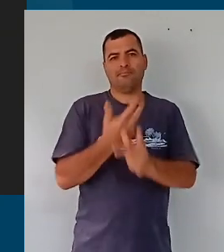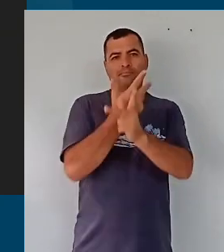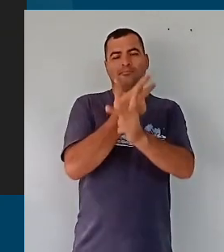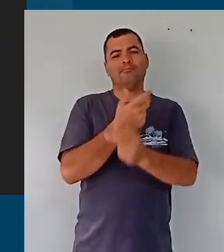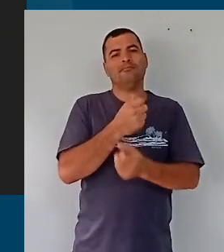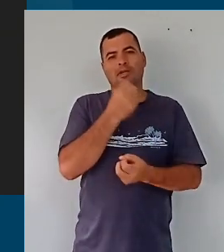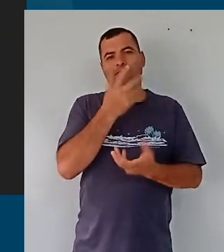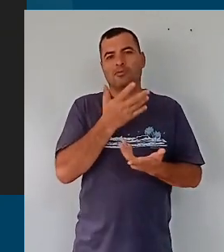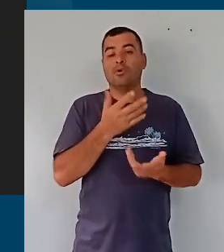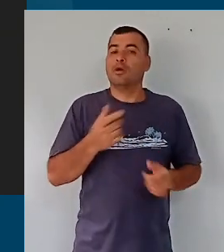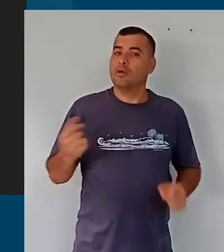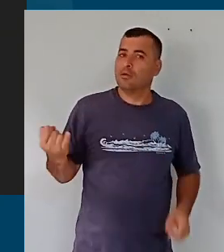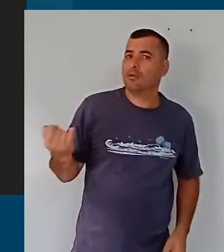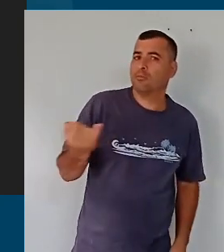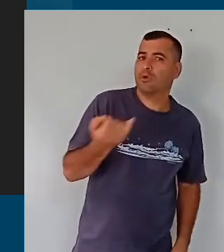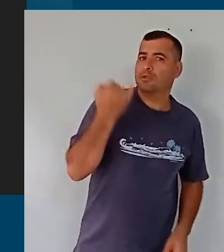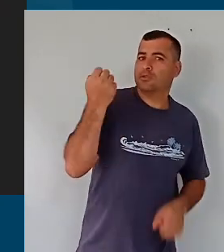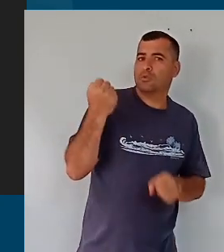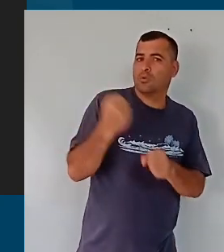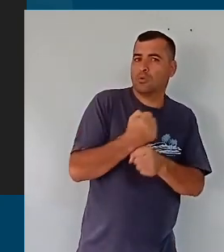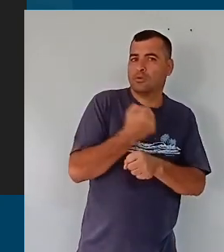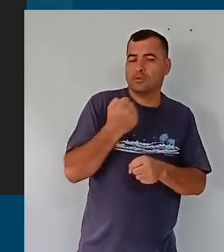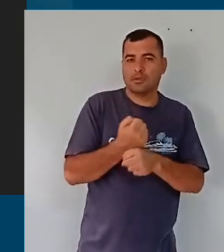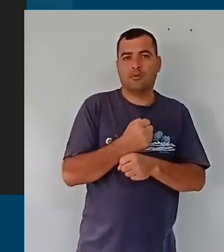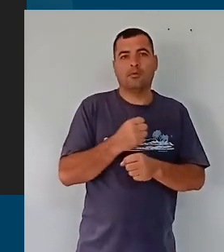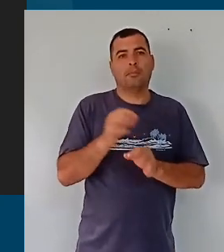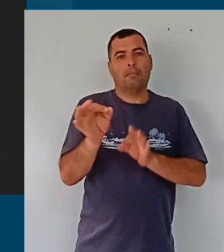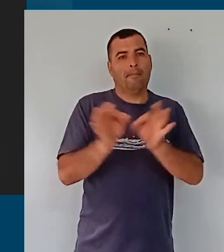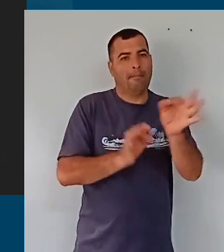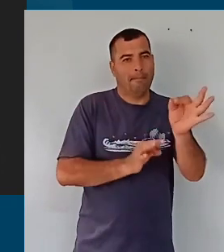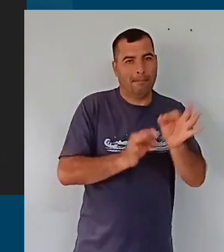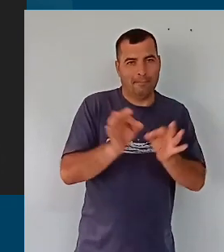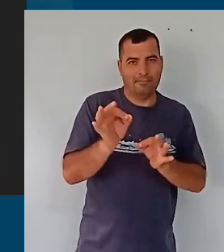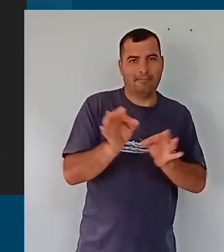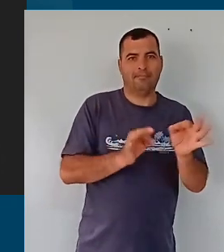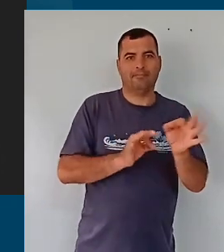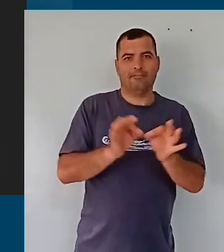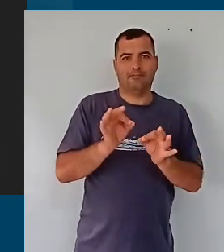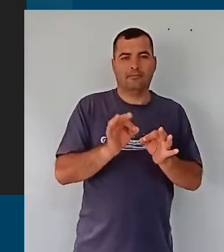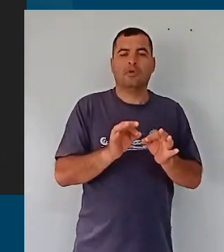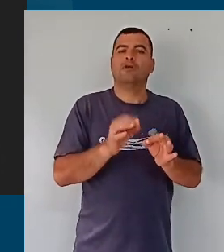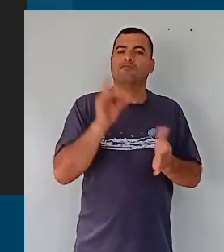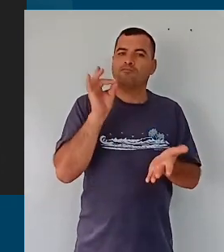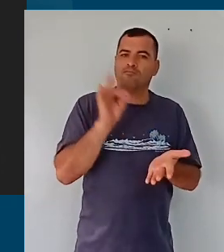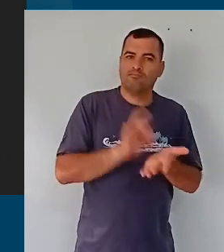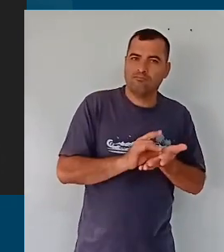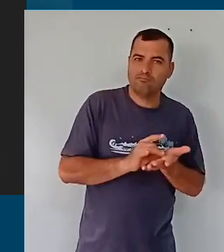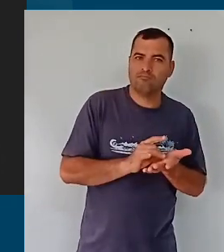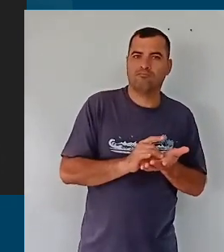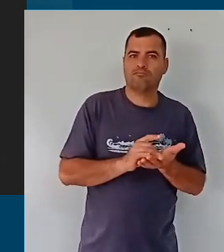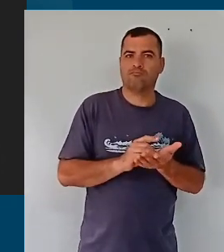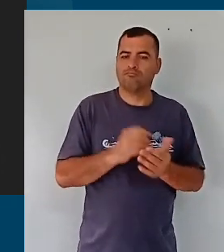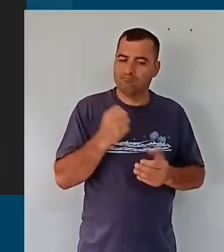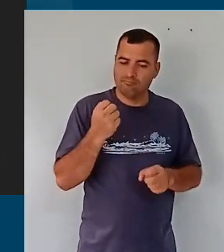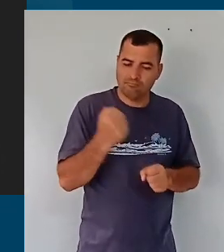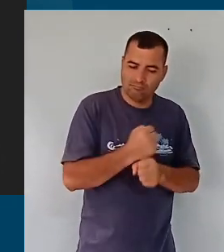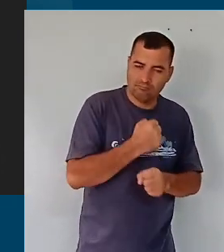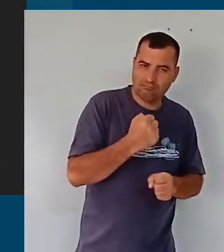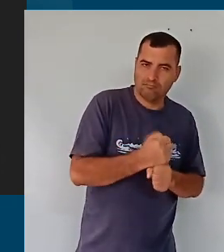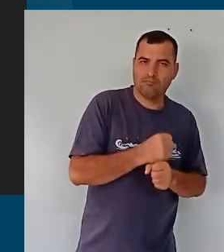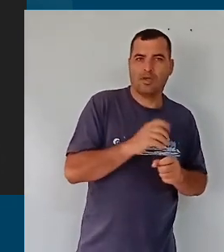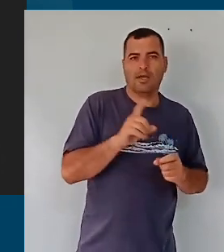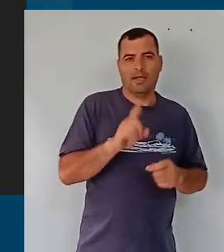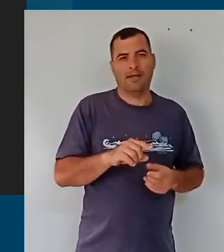essa experiência riquíssima, né? Que é a construção, a elaboração, a formação que envolve o nosso